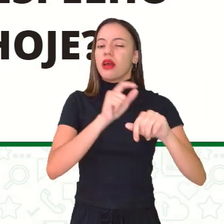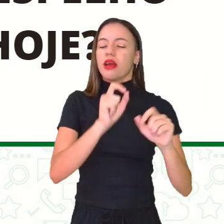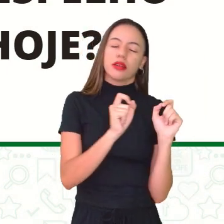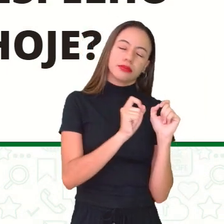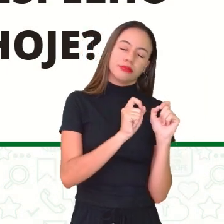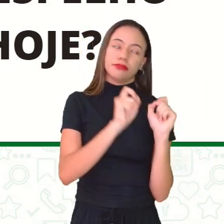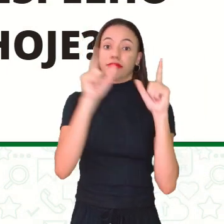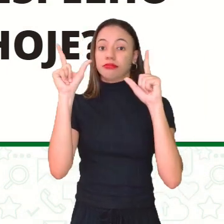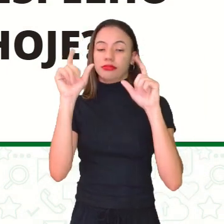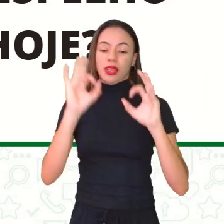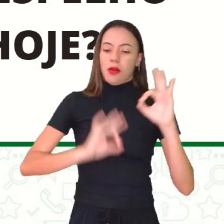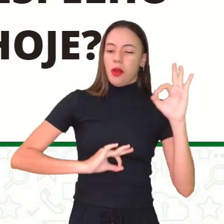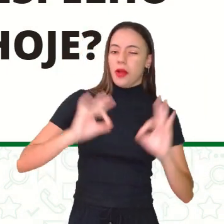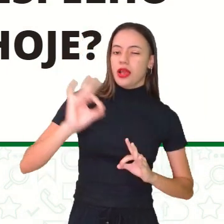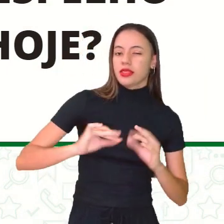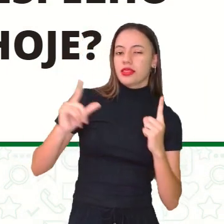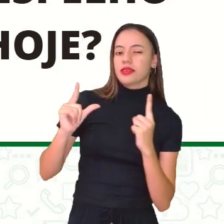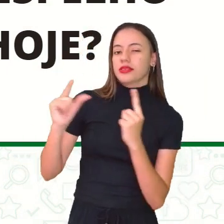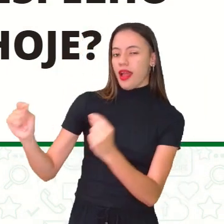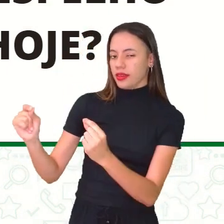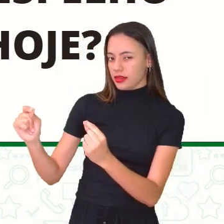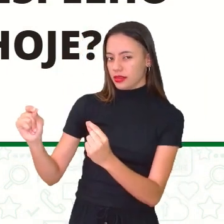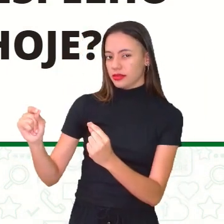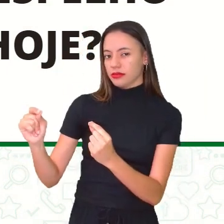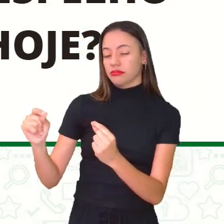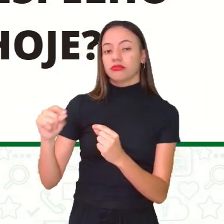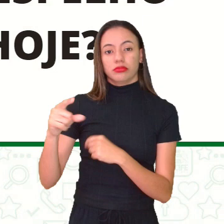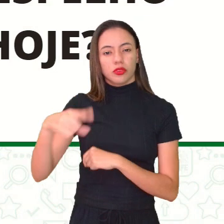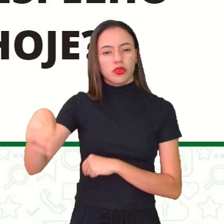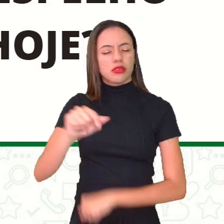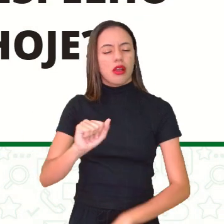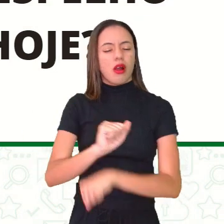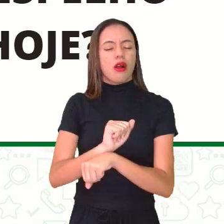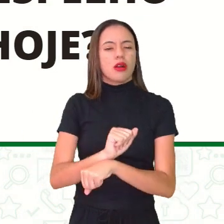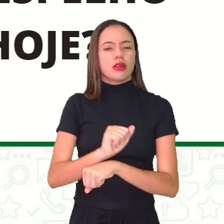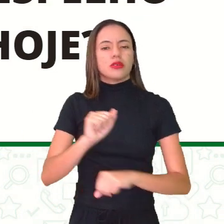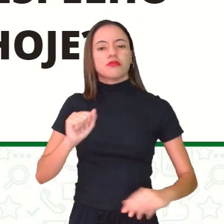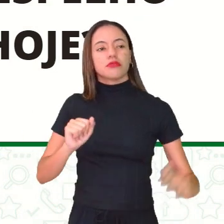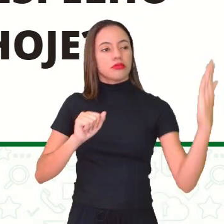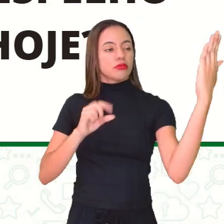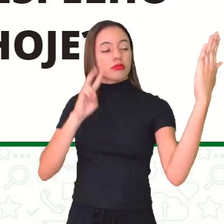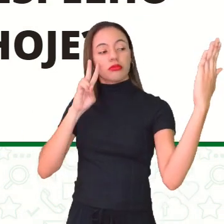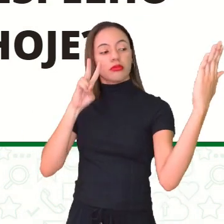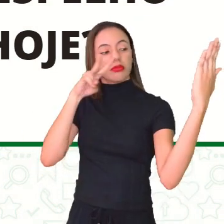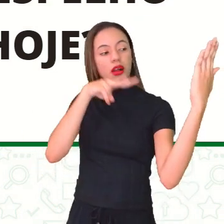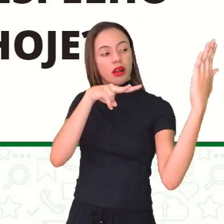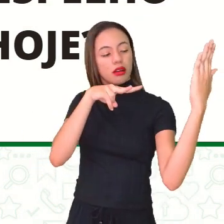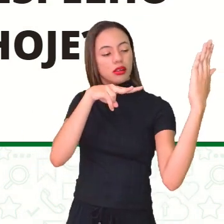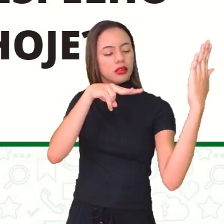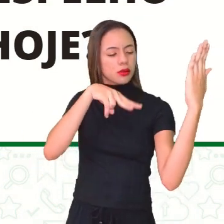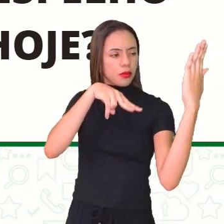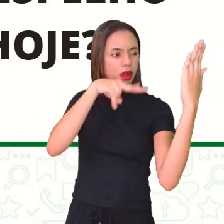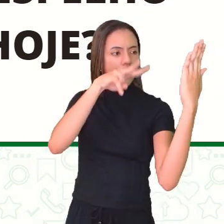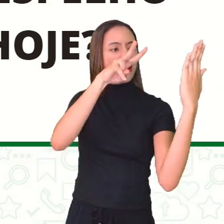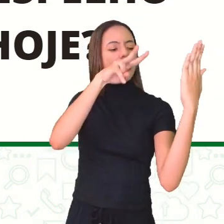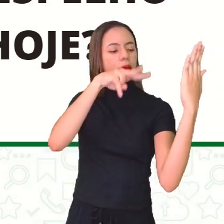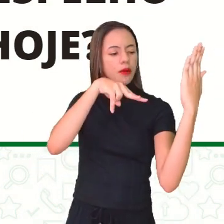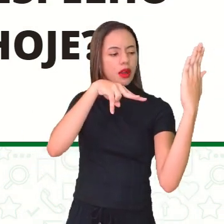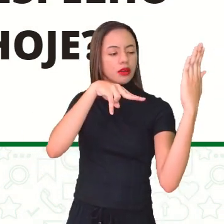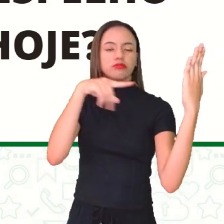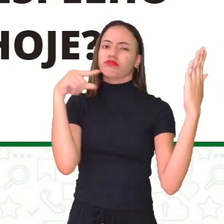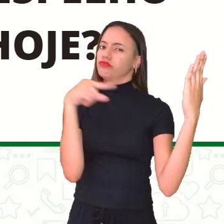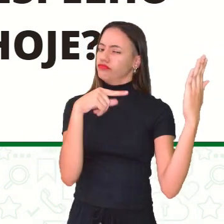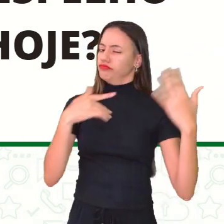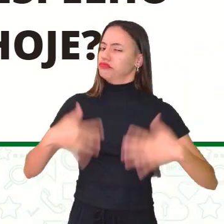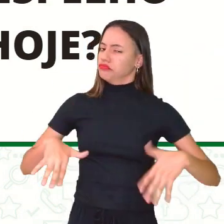estavam se organizando para sair para seus afazeres. Vocês pararam, olharam no espelho, olharam para vocês? Isso é